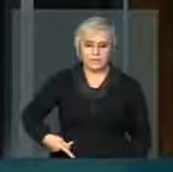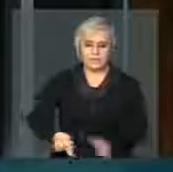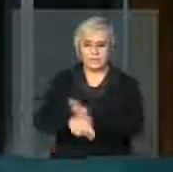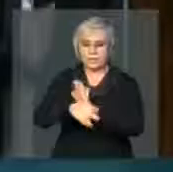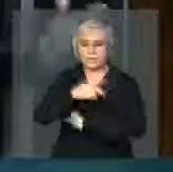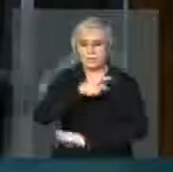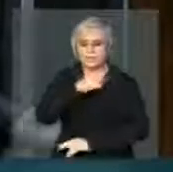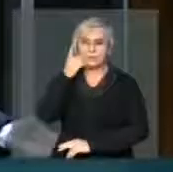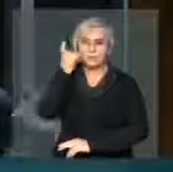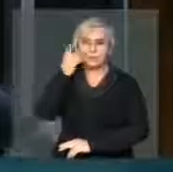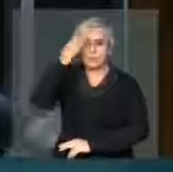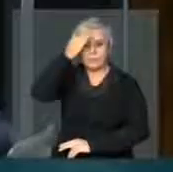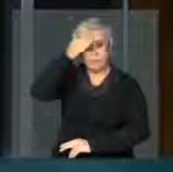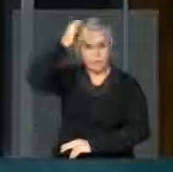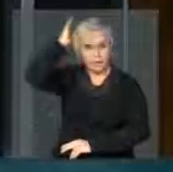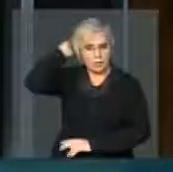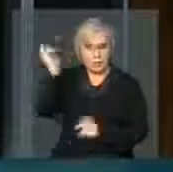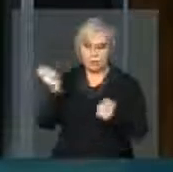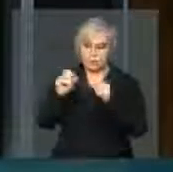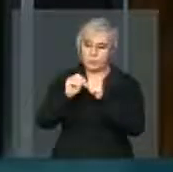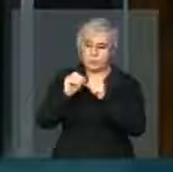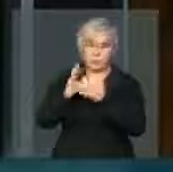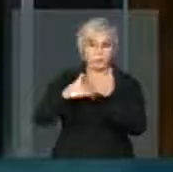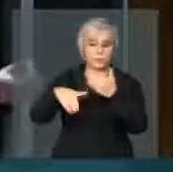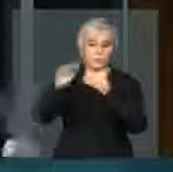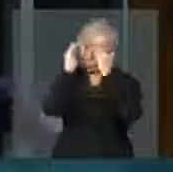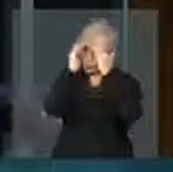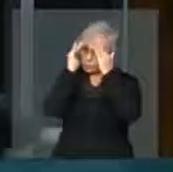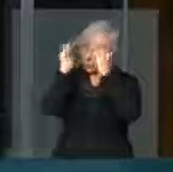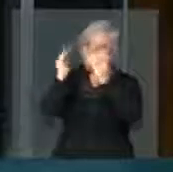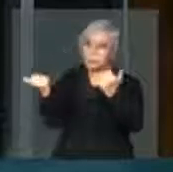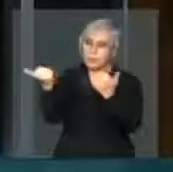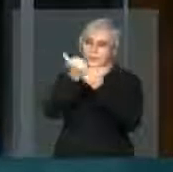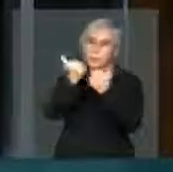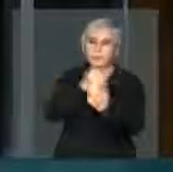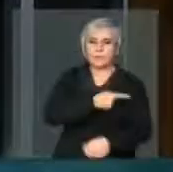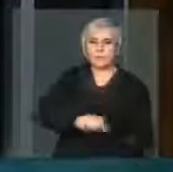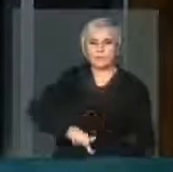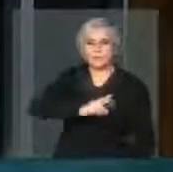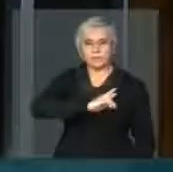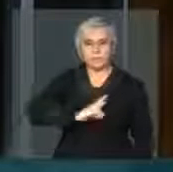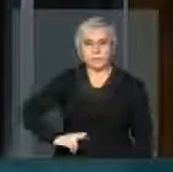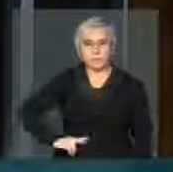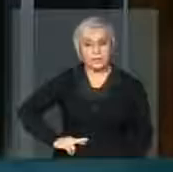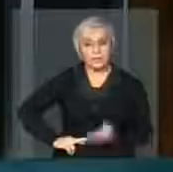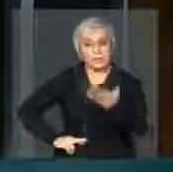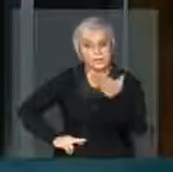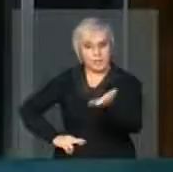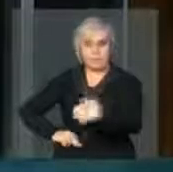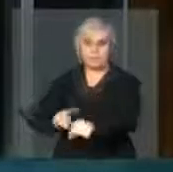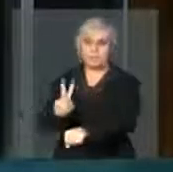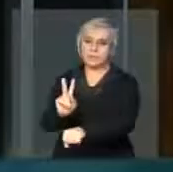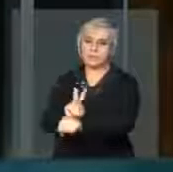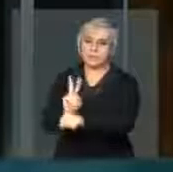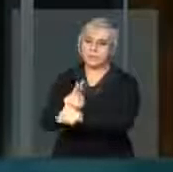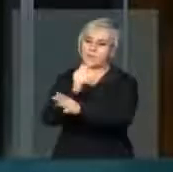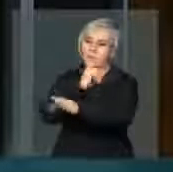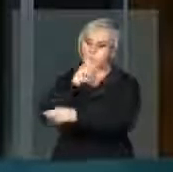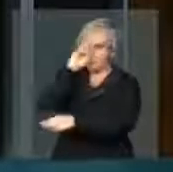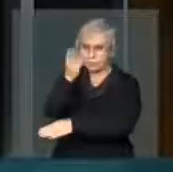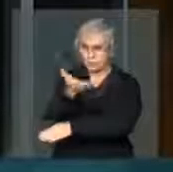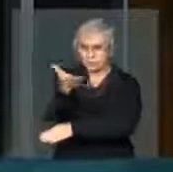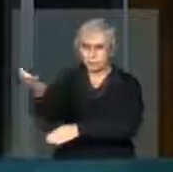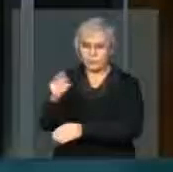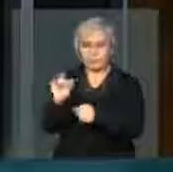Cunha, que podem fazer isso com todo respeito, a presidência da República. É essa defesa que os senhores